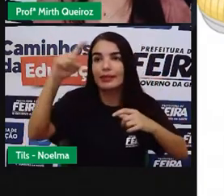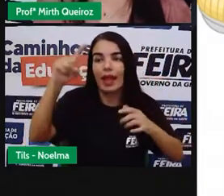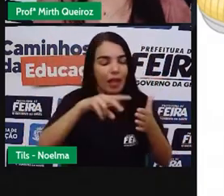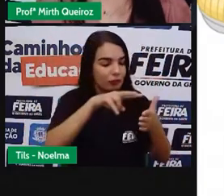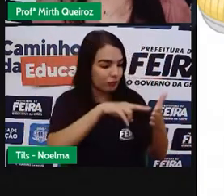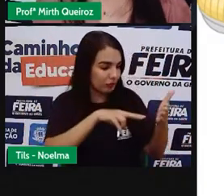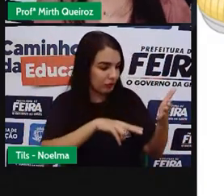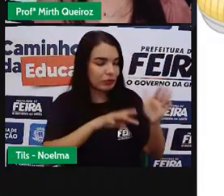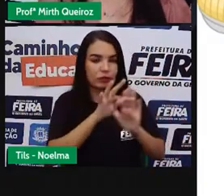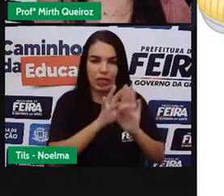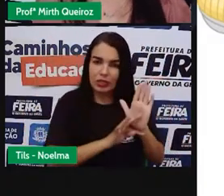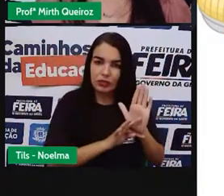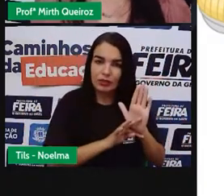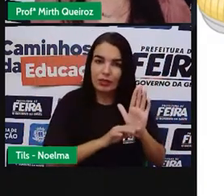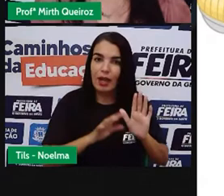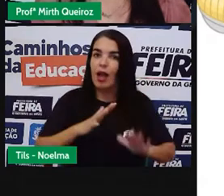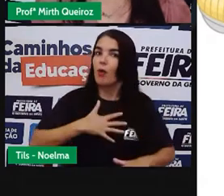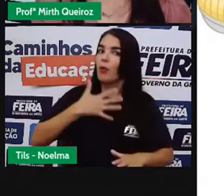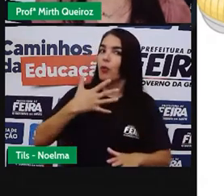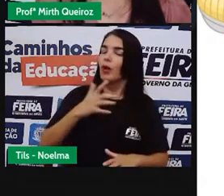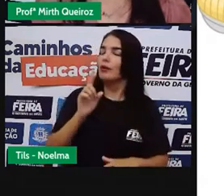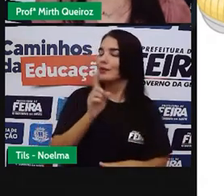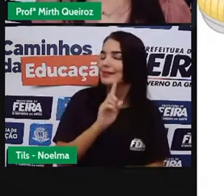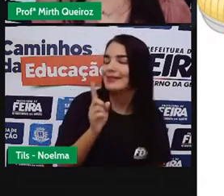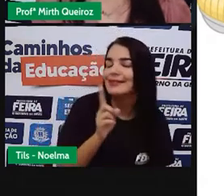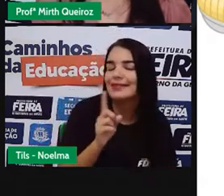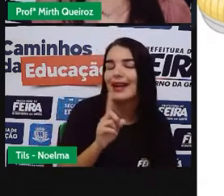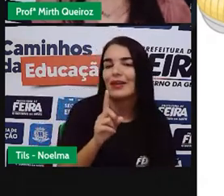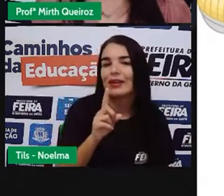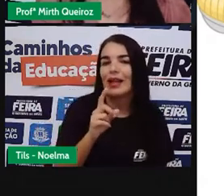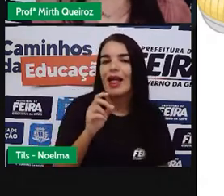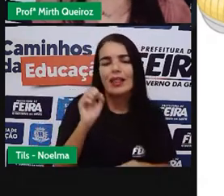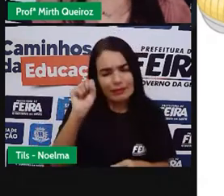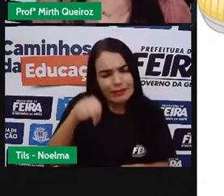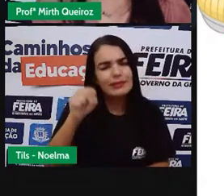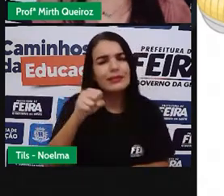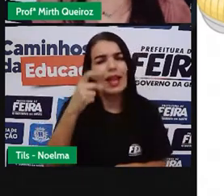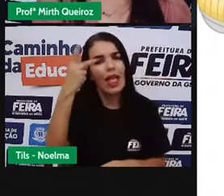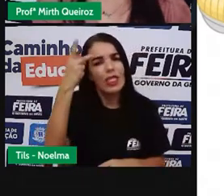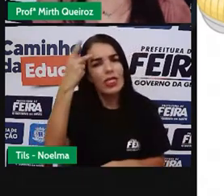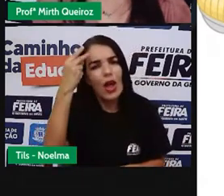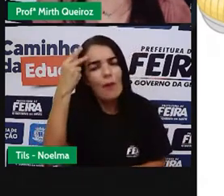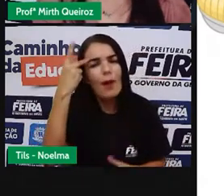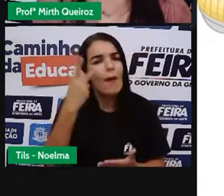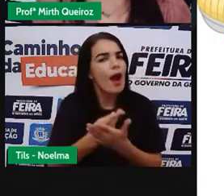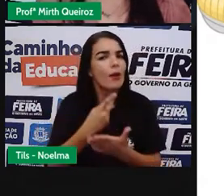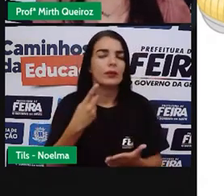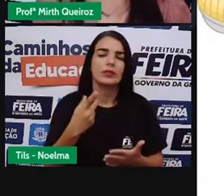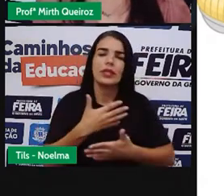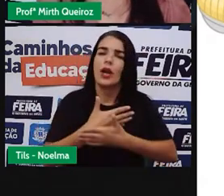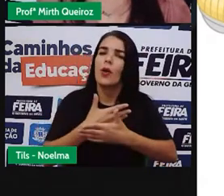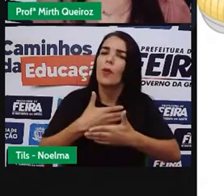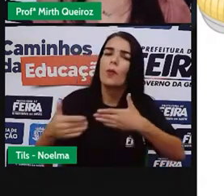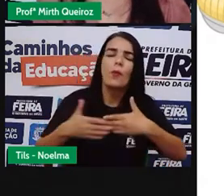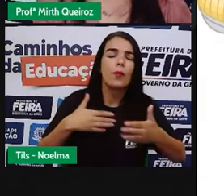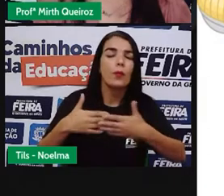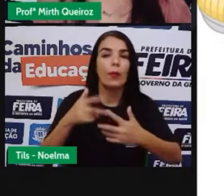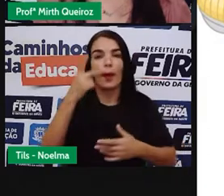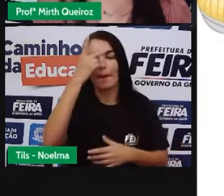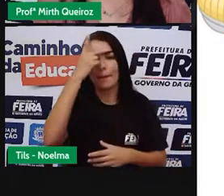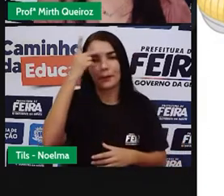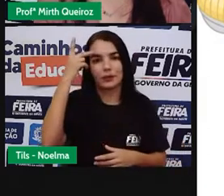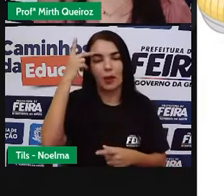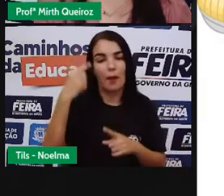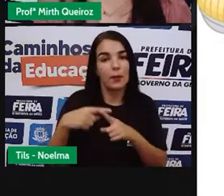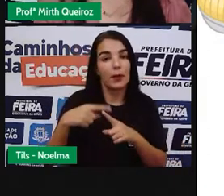assuste. Isso é normal acontecer com qualquer pessoa que tenha